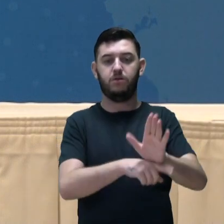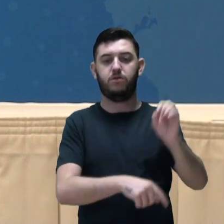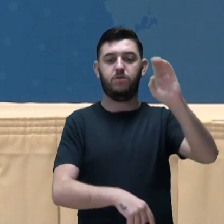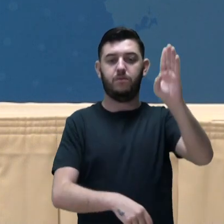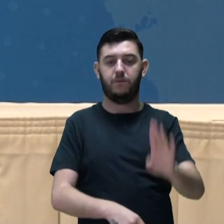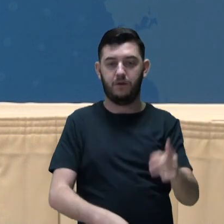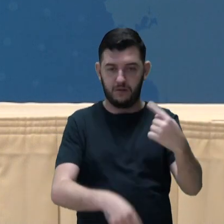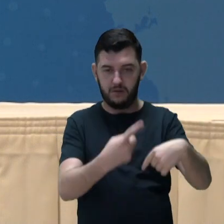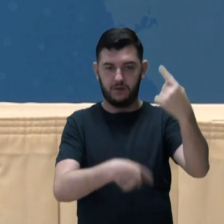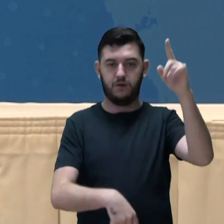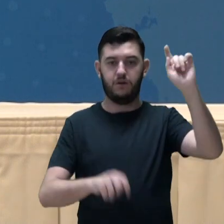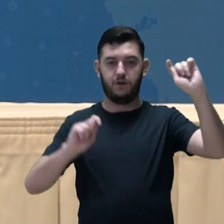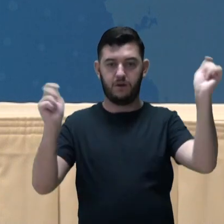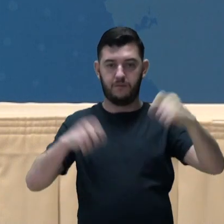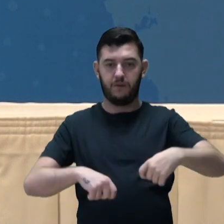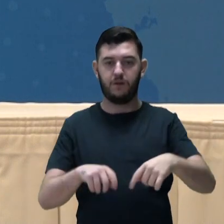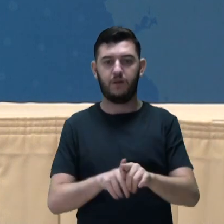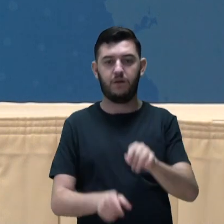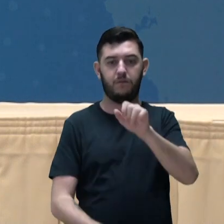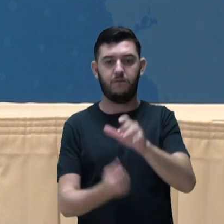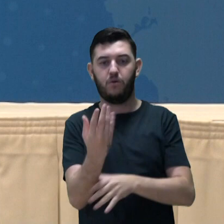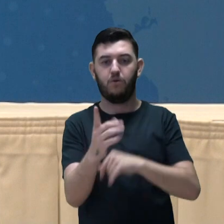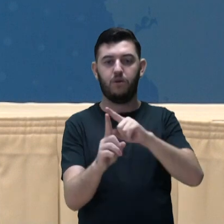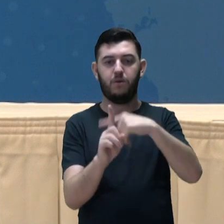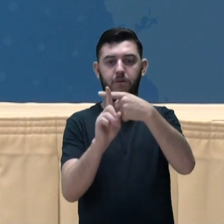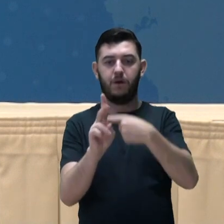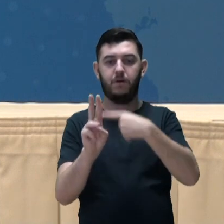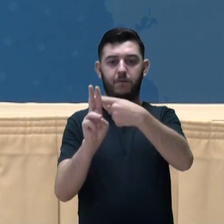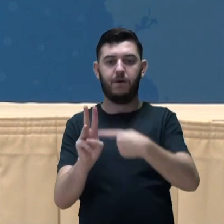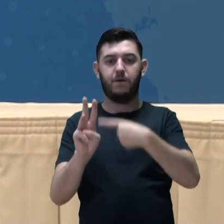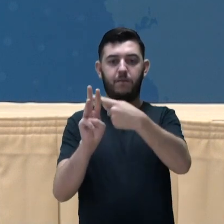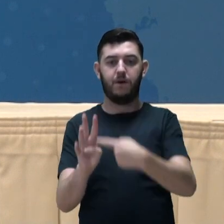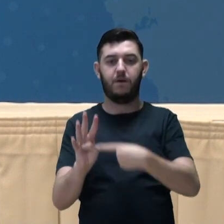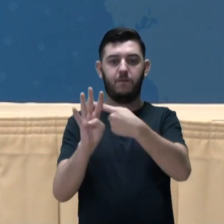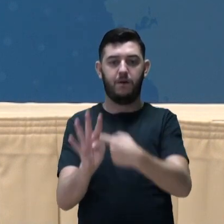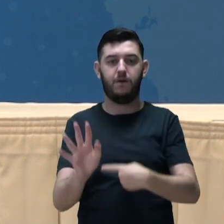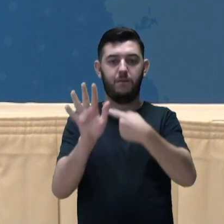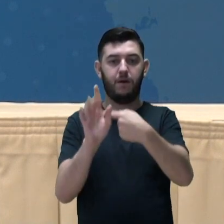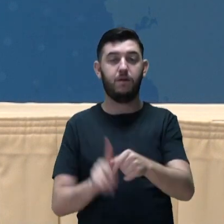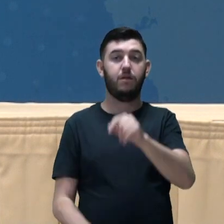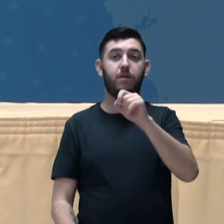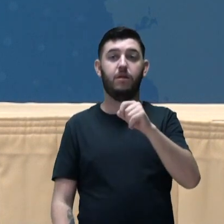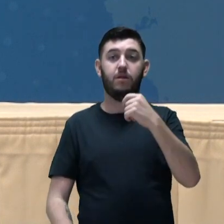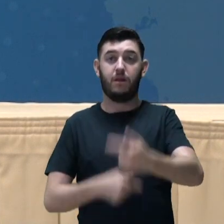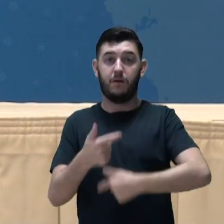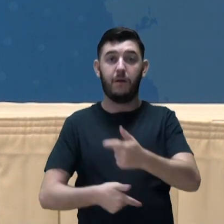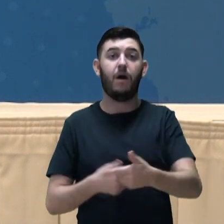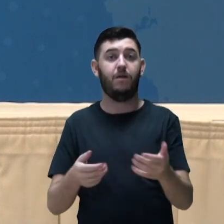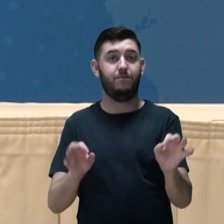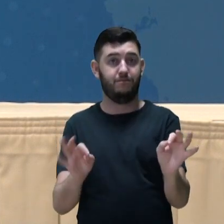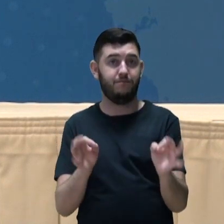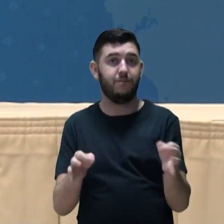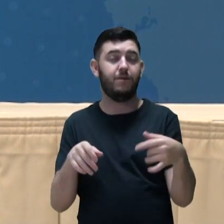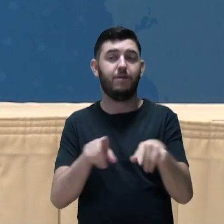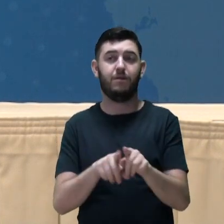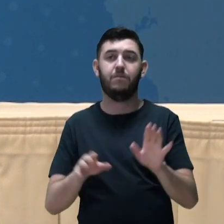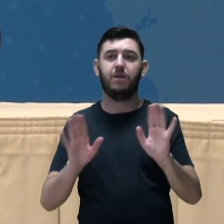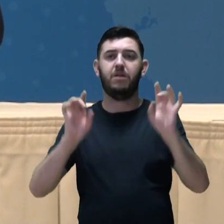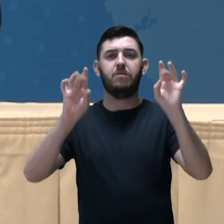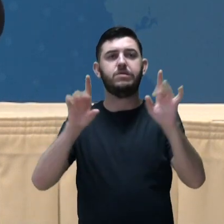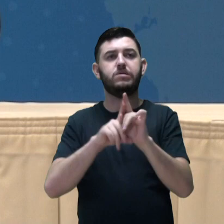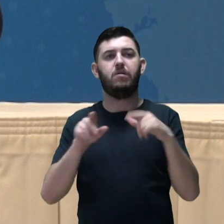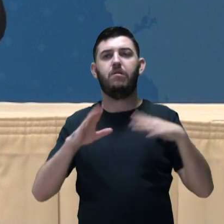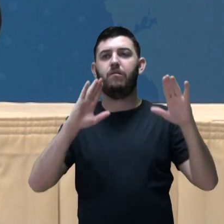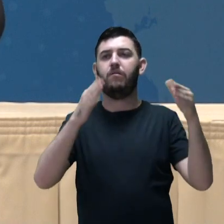país, que é a capacidade de ser mais produtivo, de gerar mais emprego e de, portanto, não sucumbir